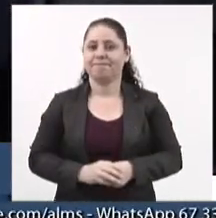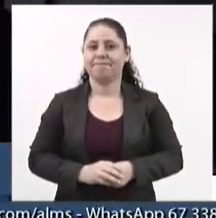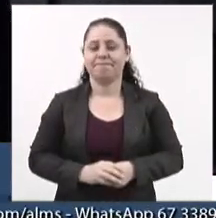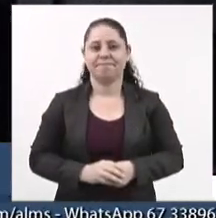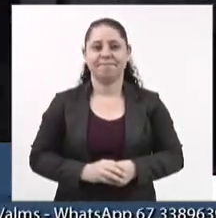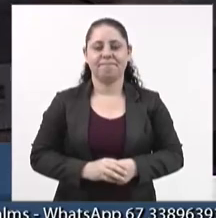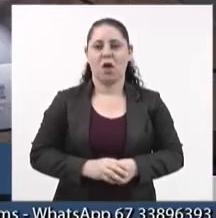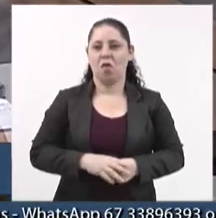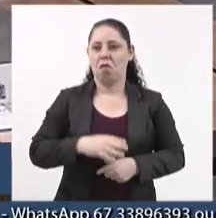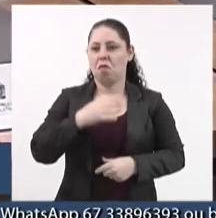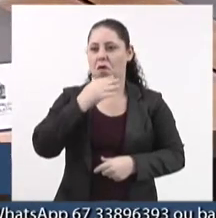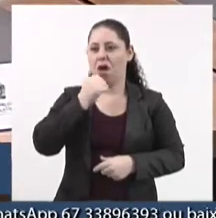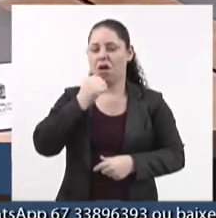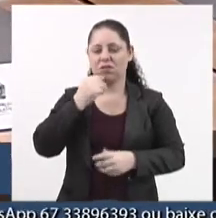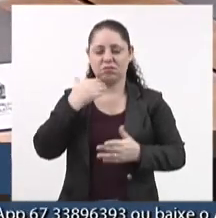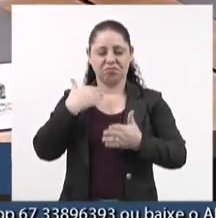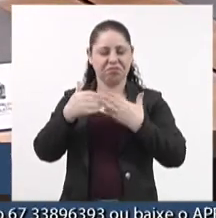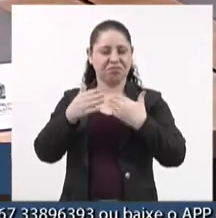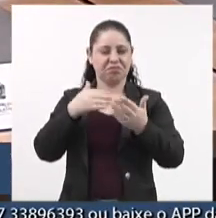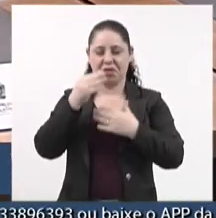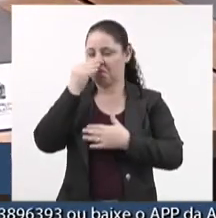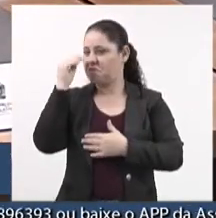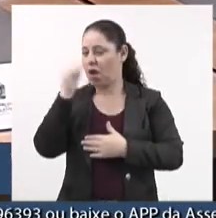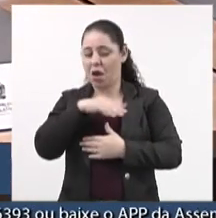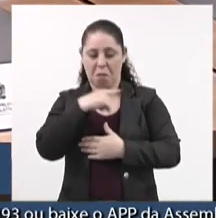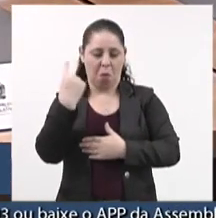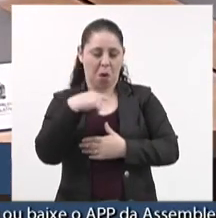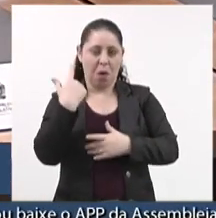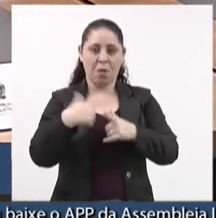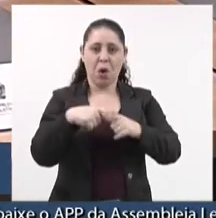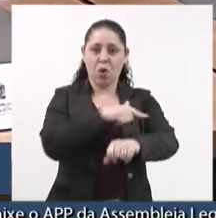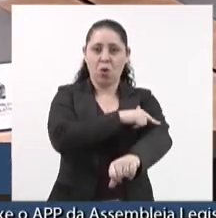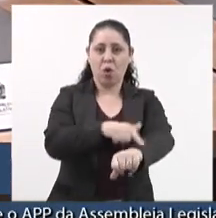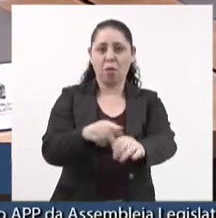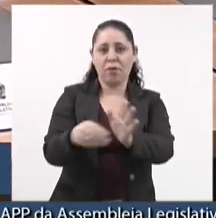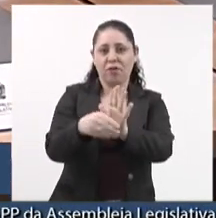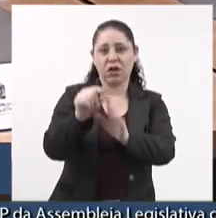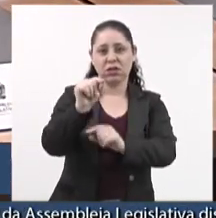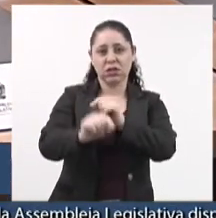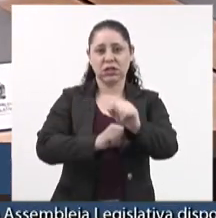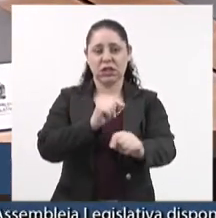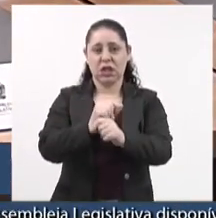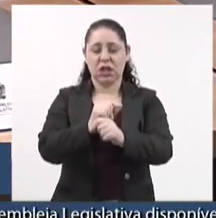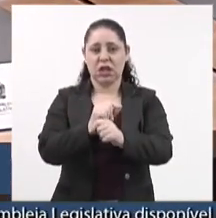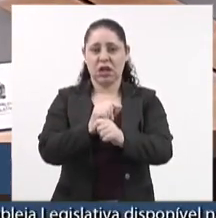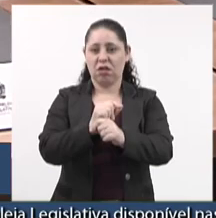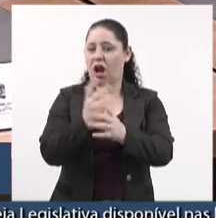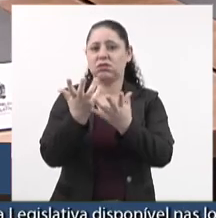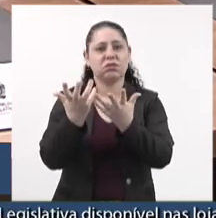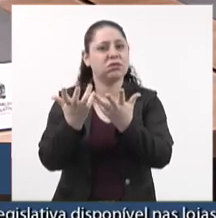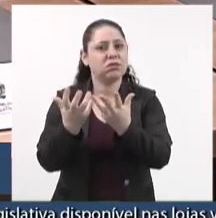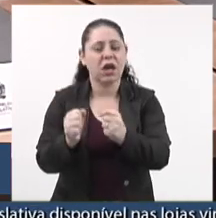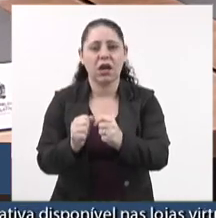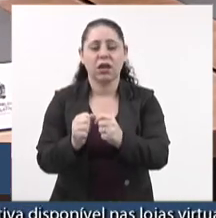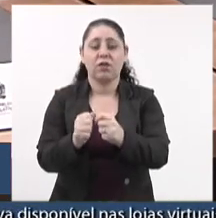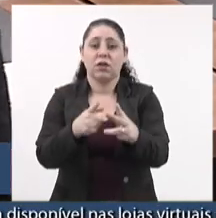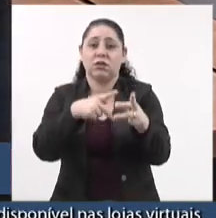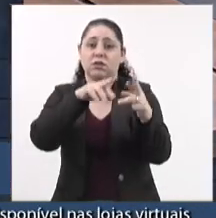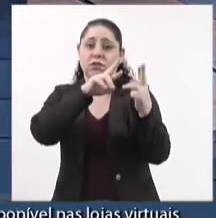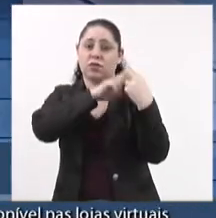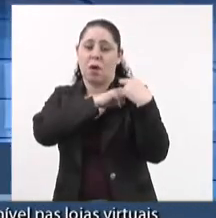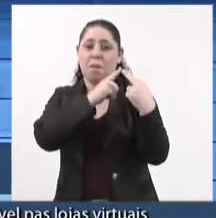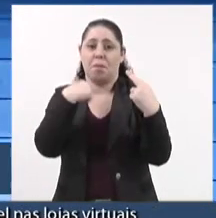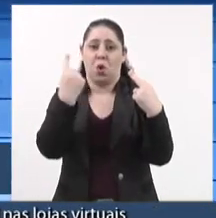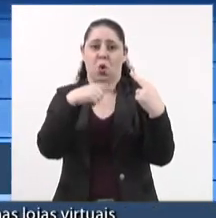O genocida, que por conta do seu comportamento, do negacionismo, foi responsável